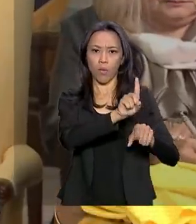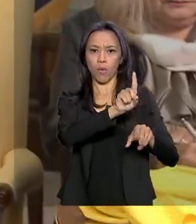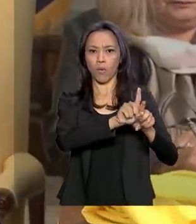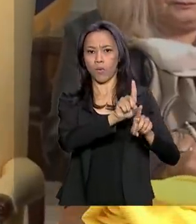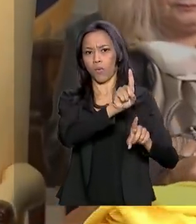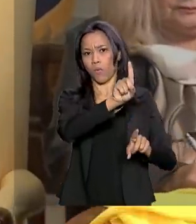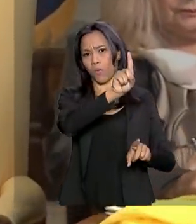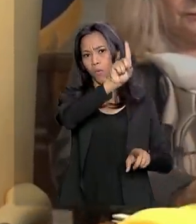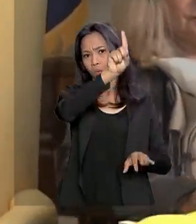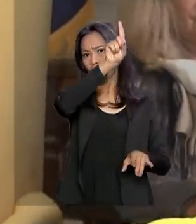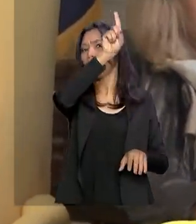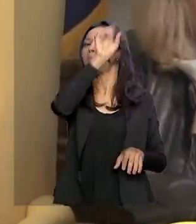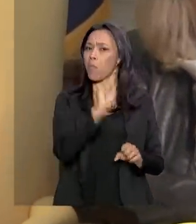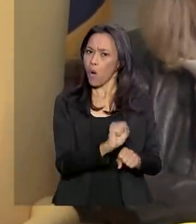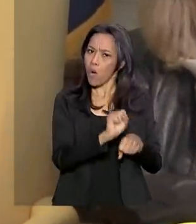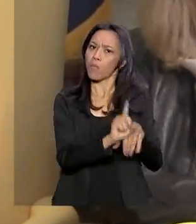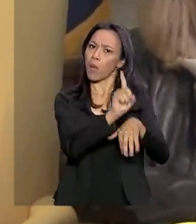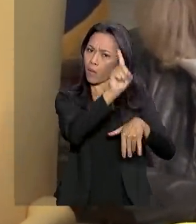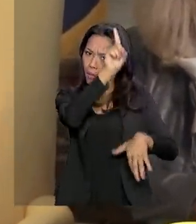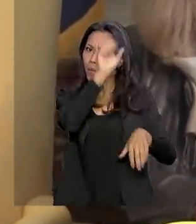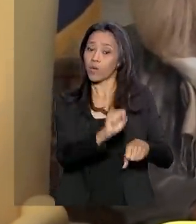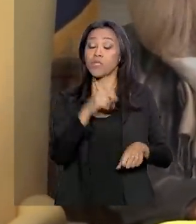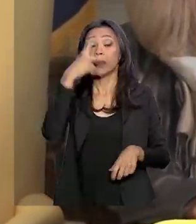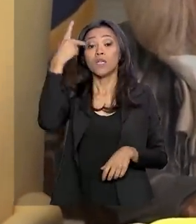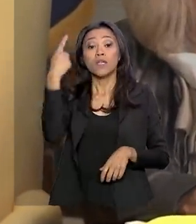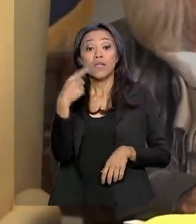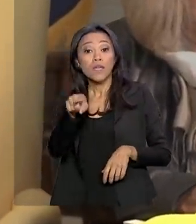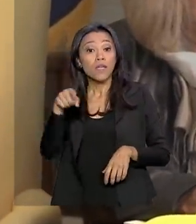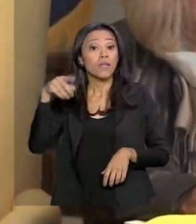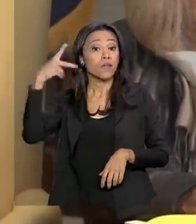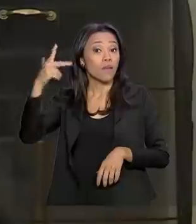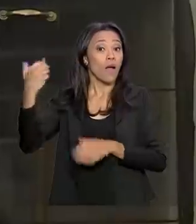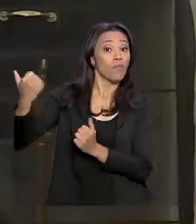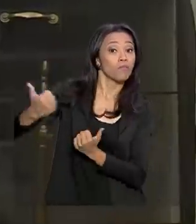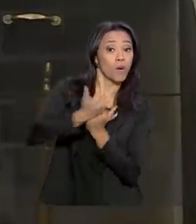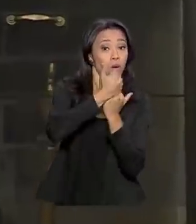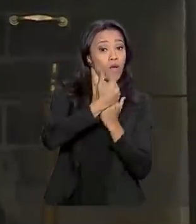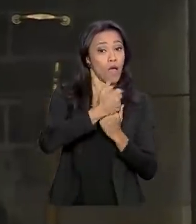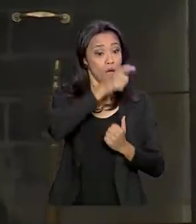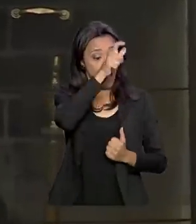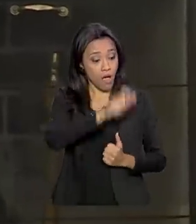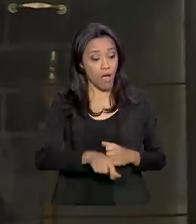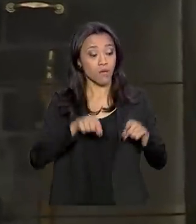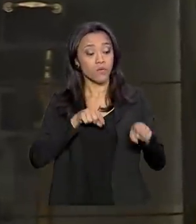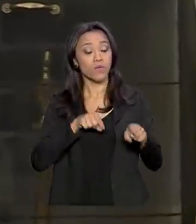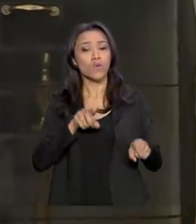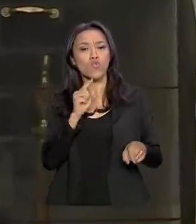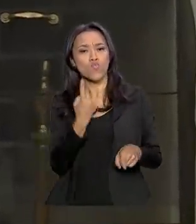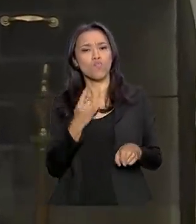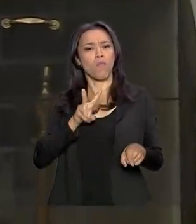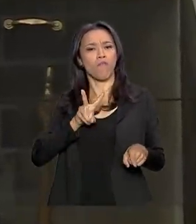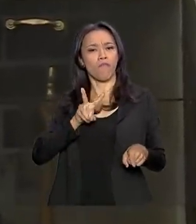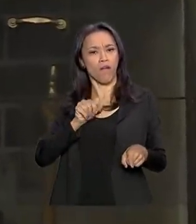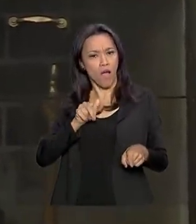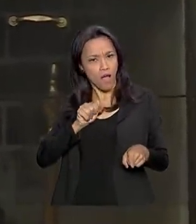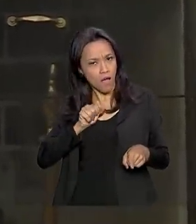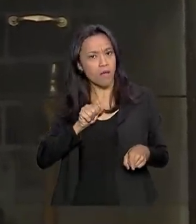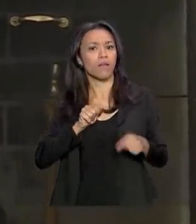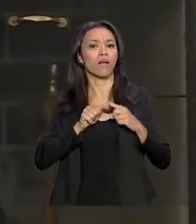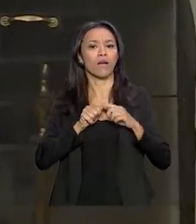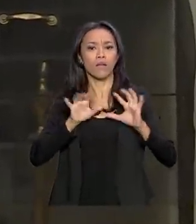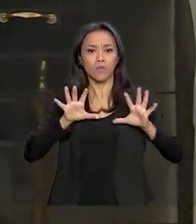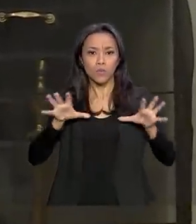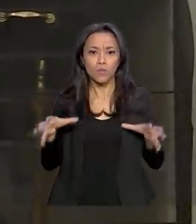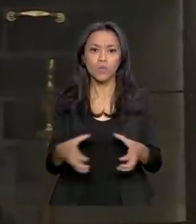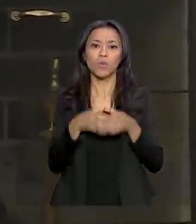E os americanos se comprometeram a apoiar a candidatura brasileira a uma vaga na Organização para a Cooperação e Desenvolvimento